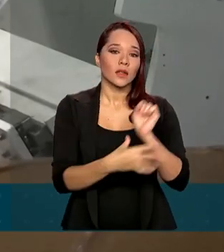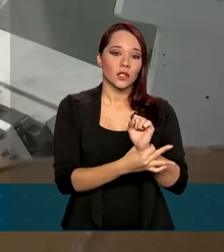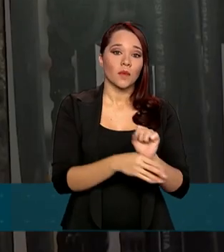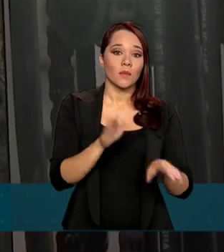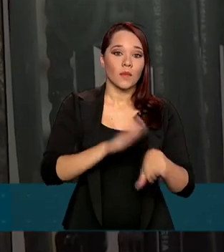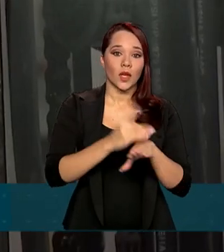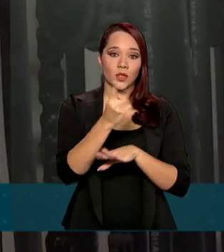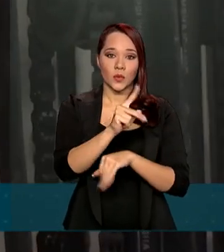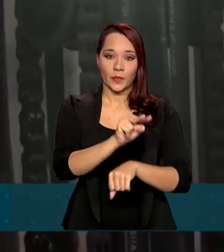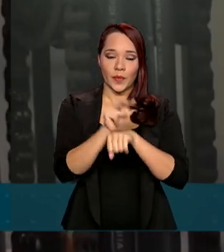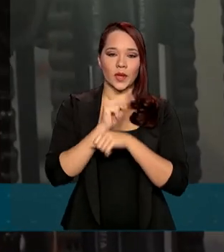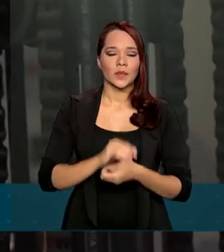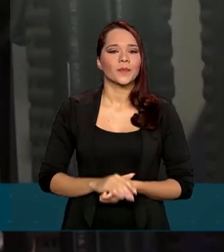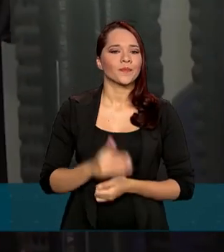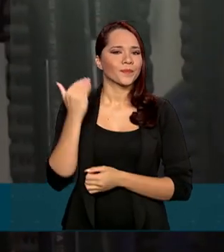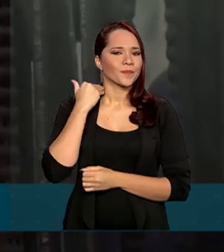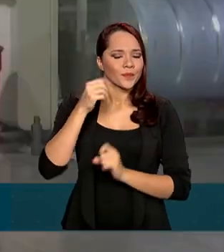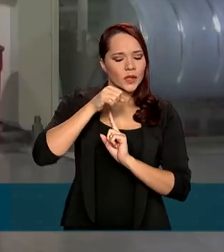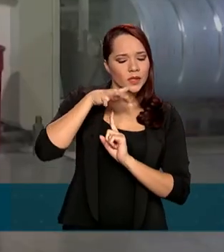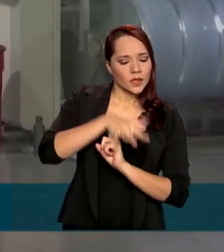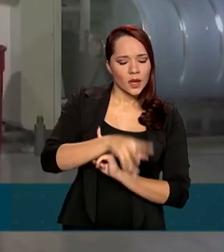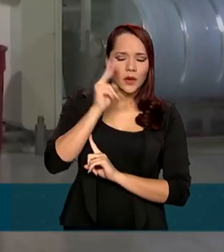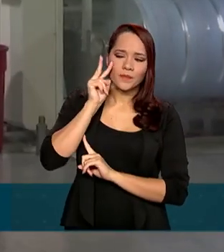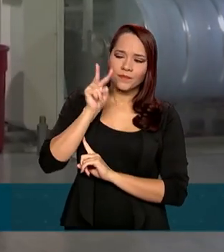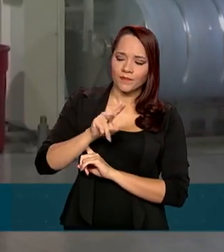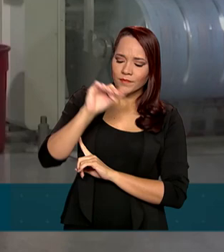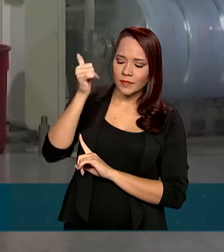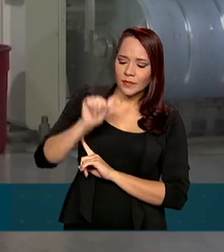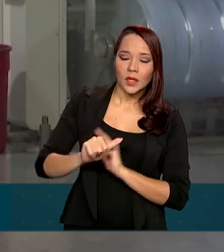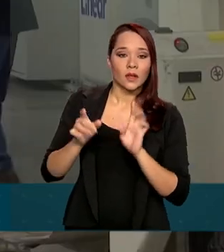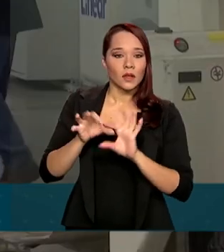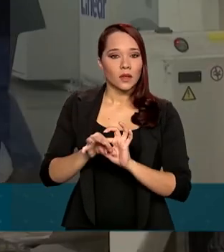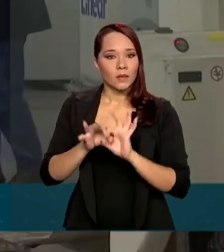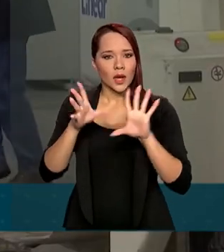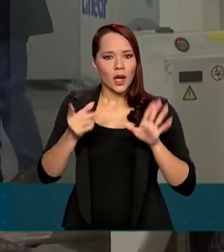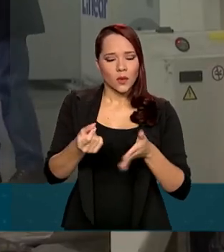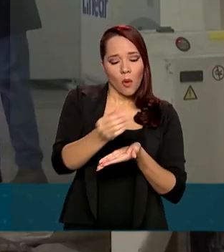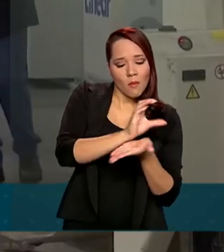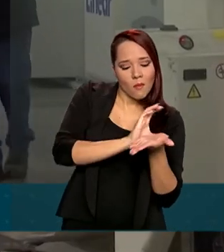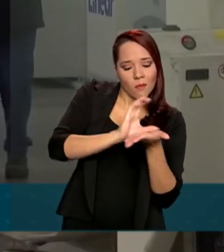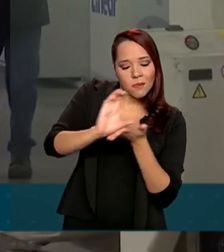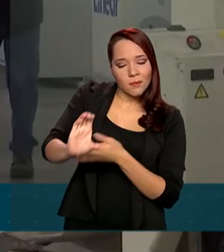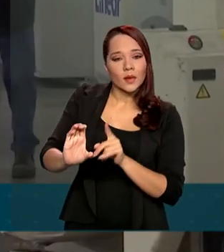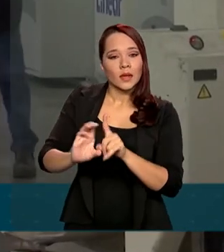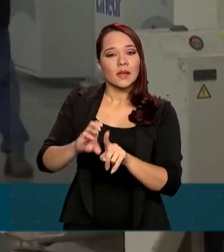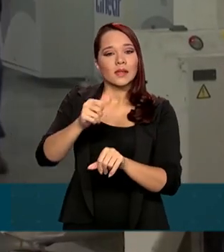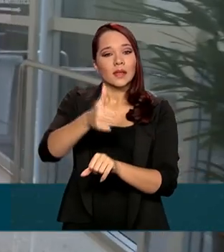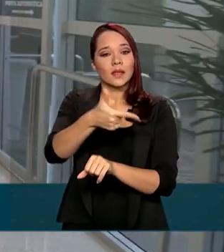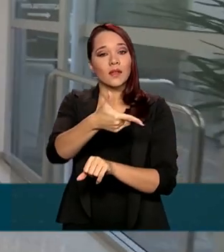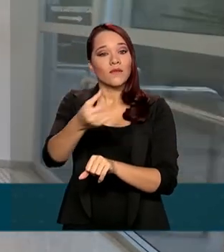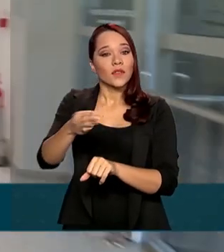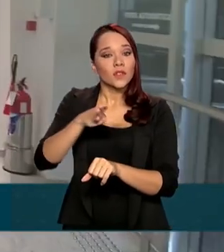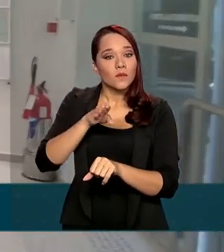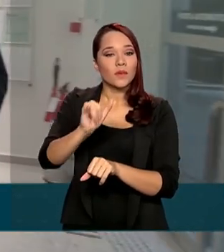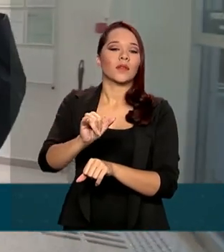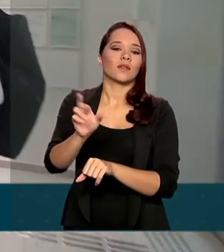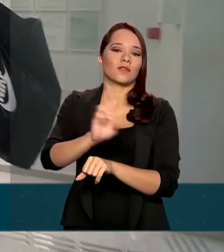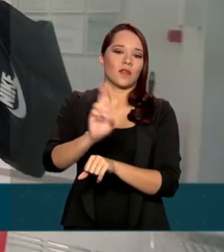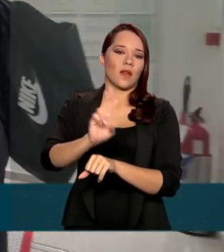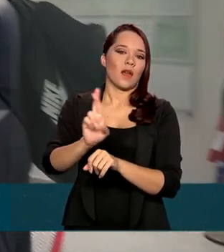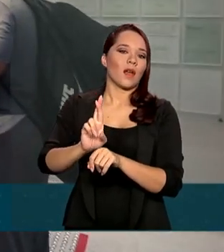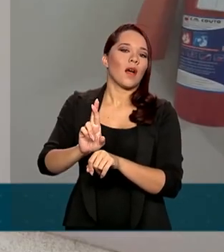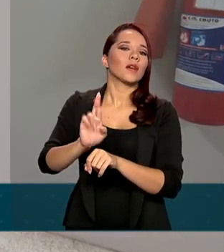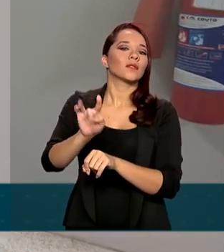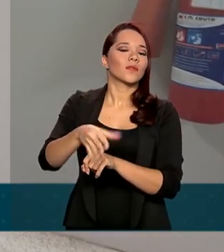E o Banco Central avalia que serão liberados, injetados até 120 bilhões de reais no mercado por meio